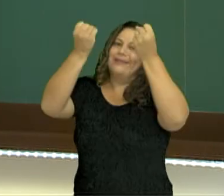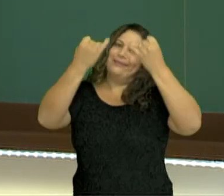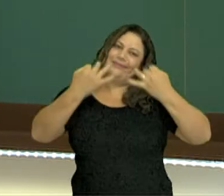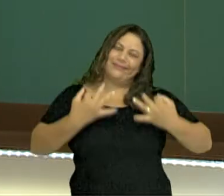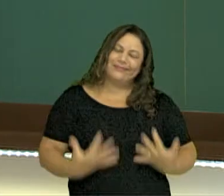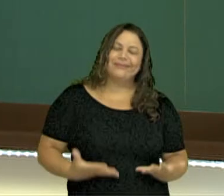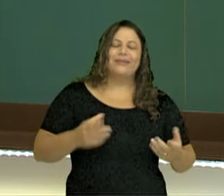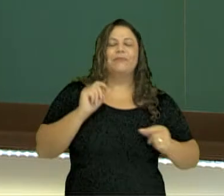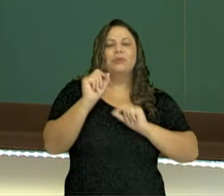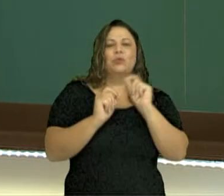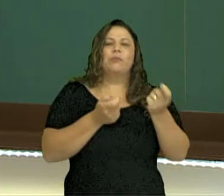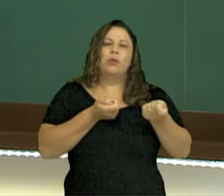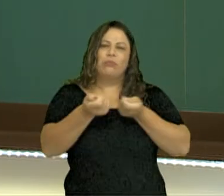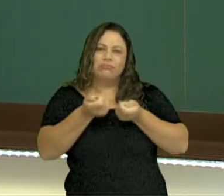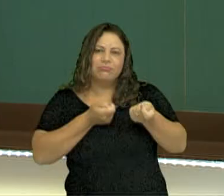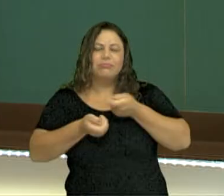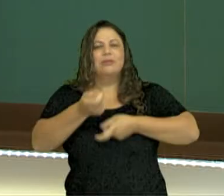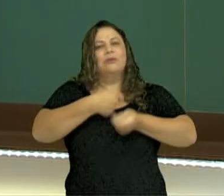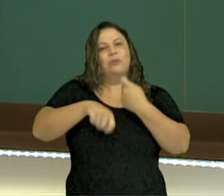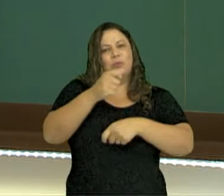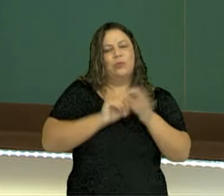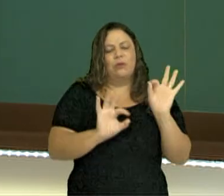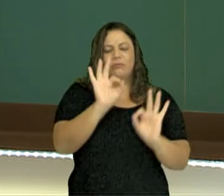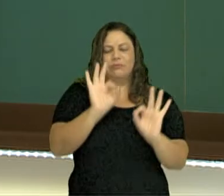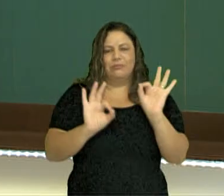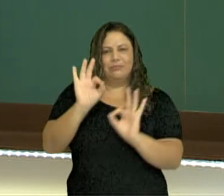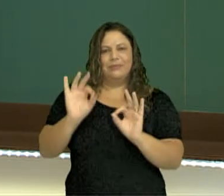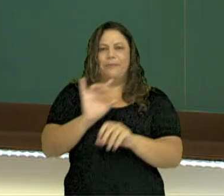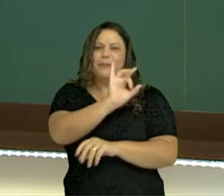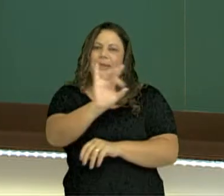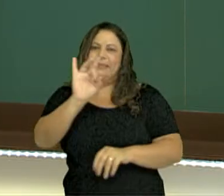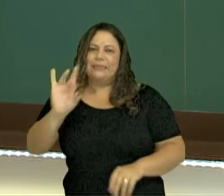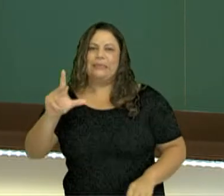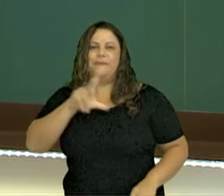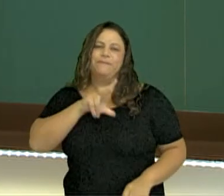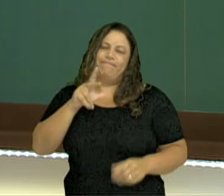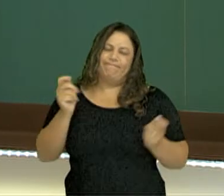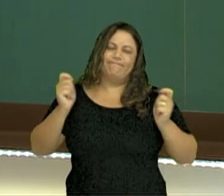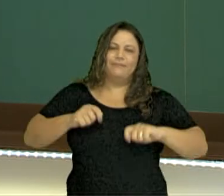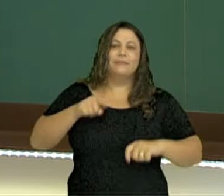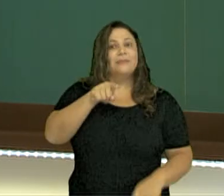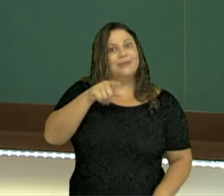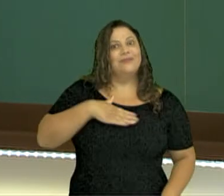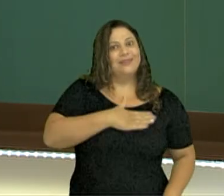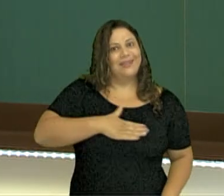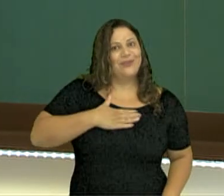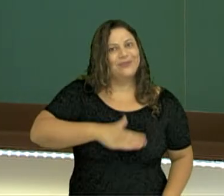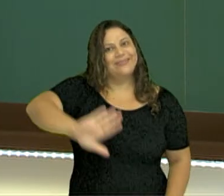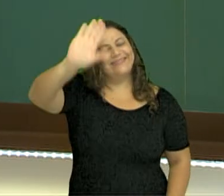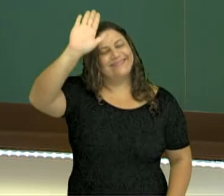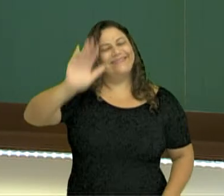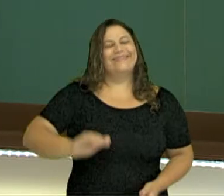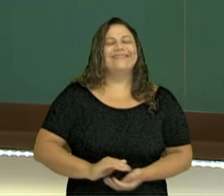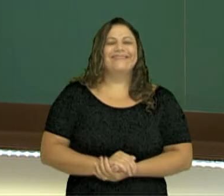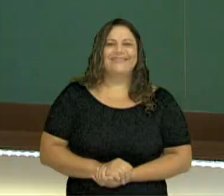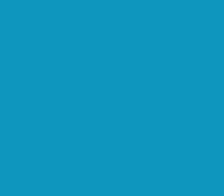sobre orçamento individual. Espero que vocês tenham gostado e até breve, galera!